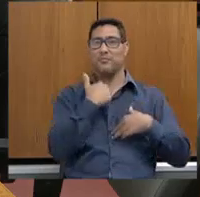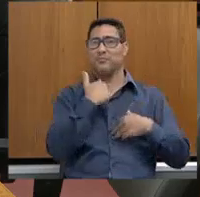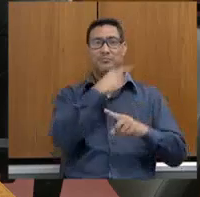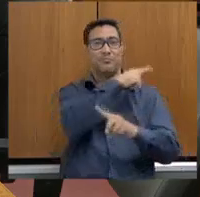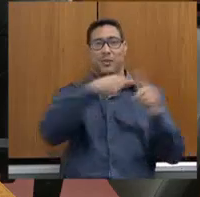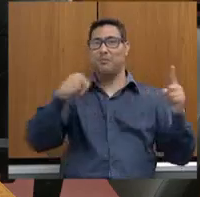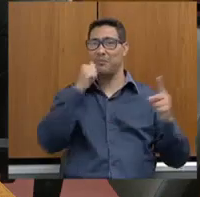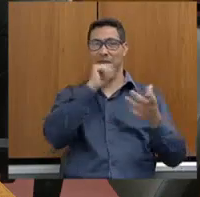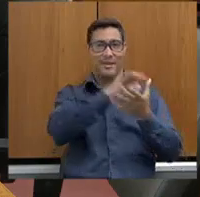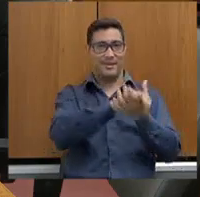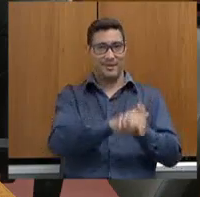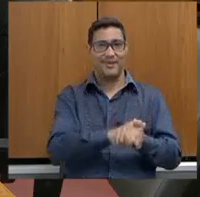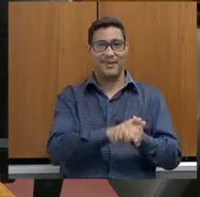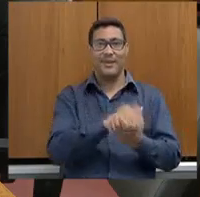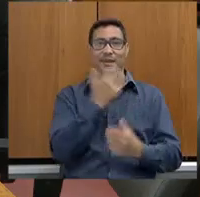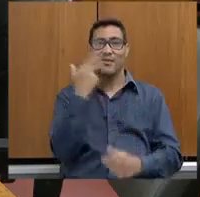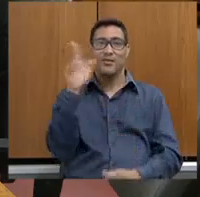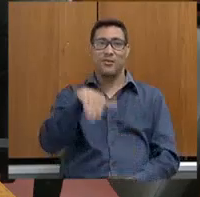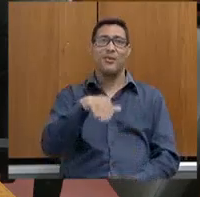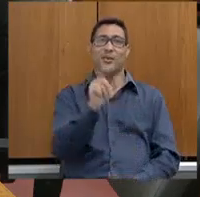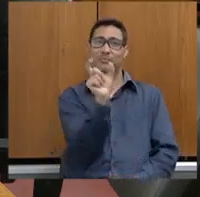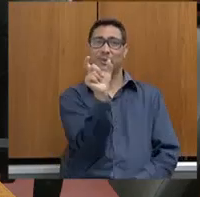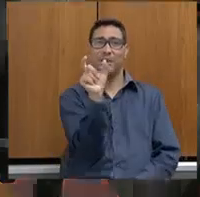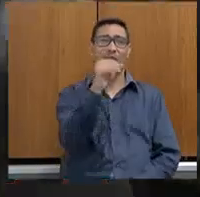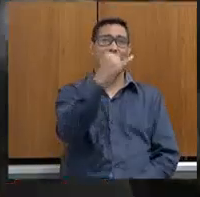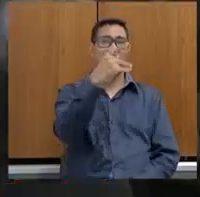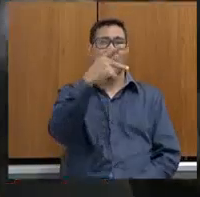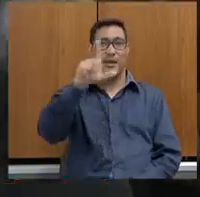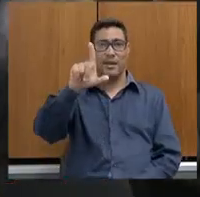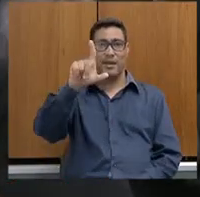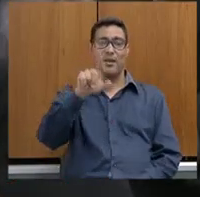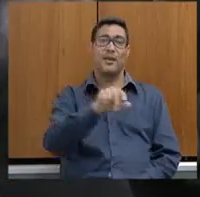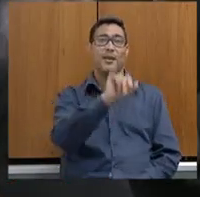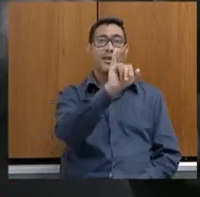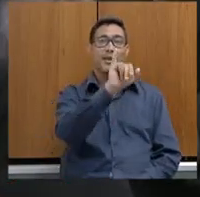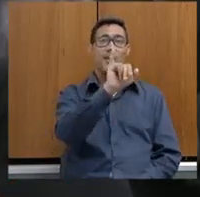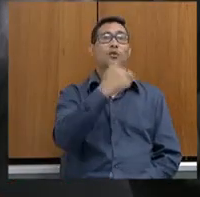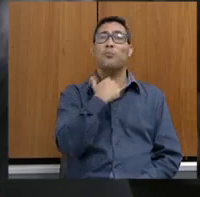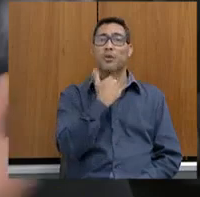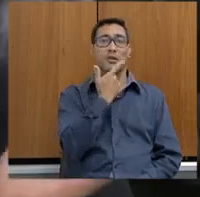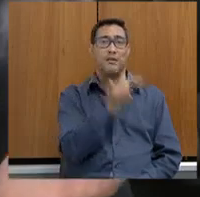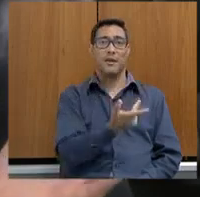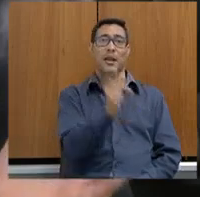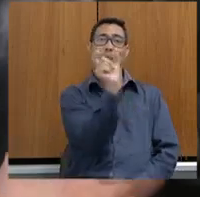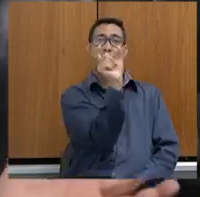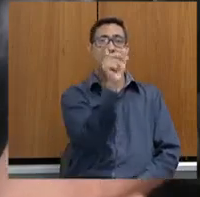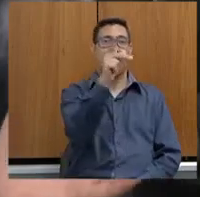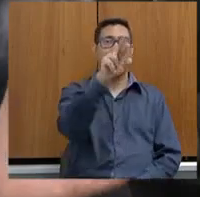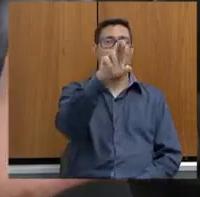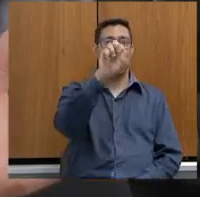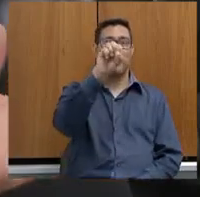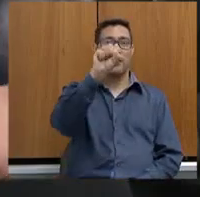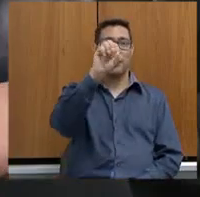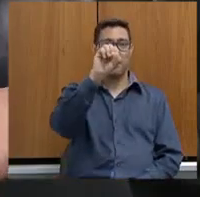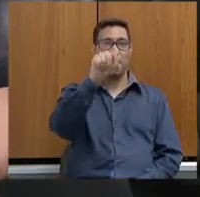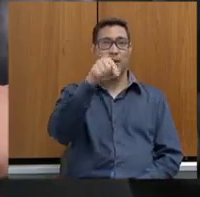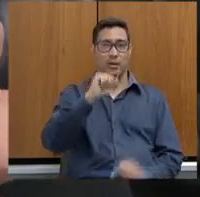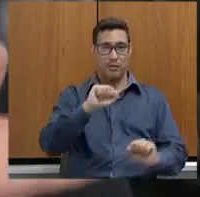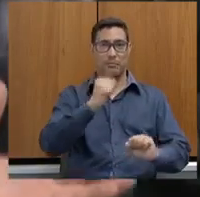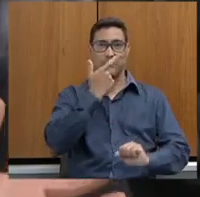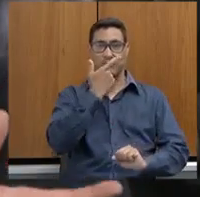O secretário trouxe uma sigla aqui, João. Ele perguntou, o que é isso? Ele falou, indivíduo privado porque não pode falar preso. Falei, nessa comissão aqui não tem esse negócio, não é, Bruno?